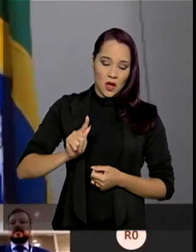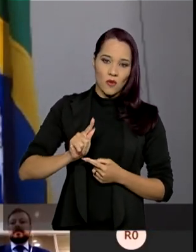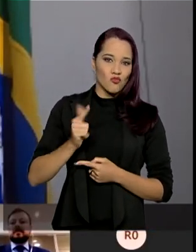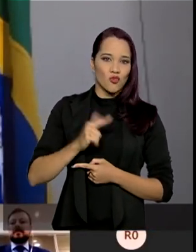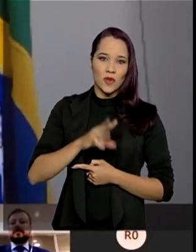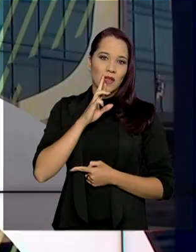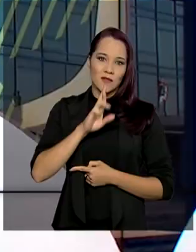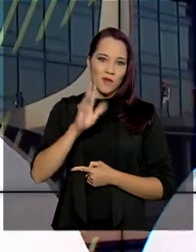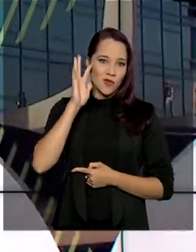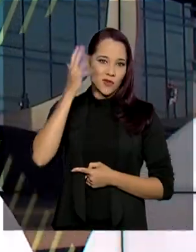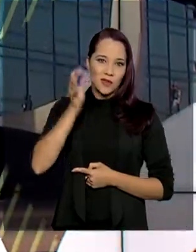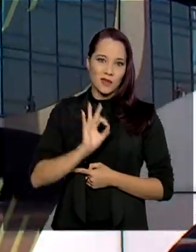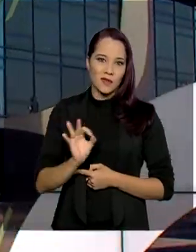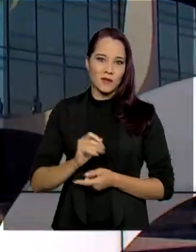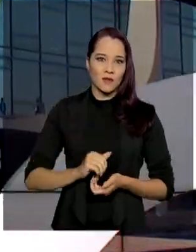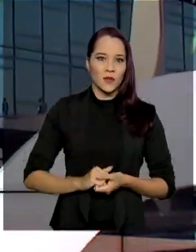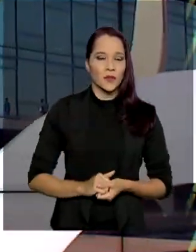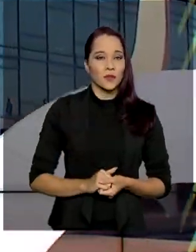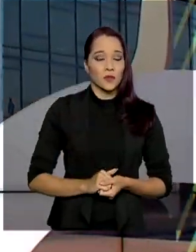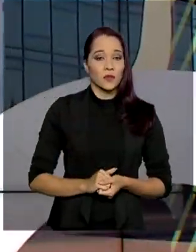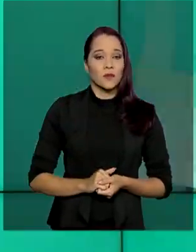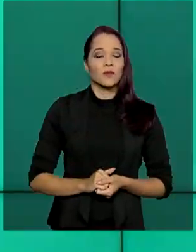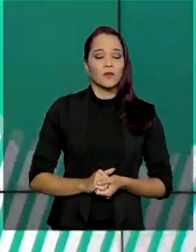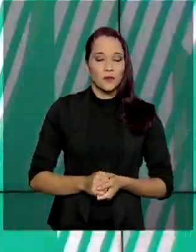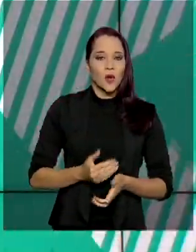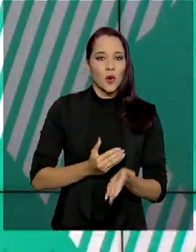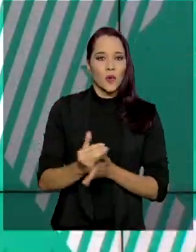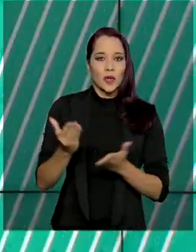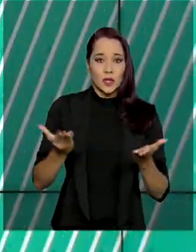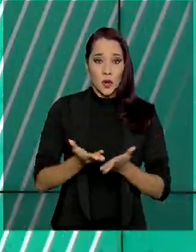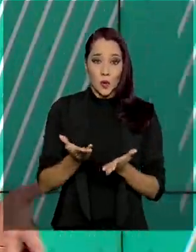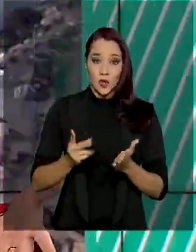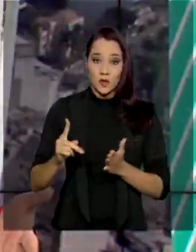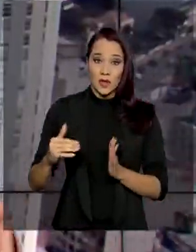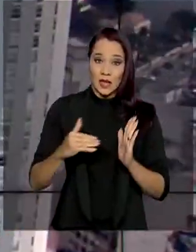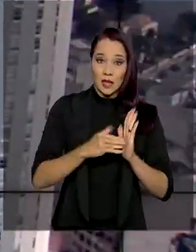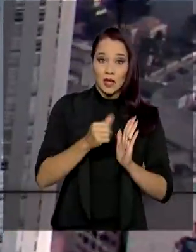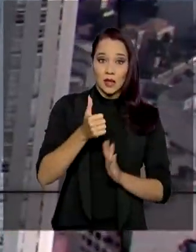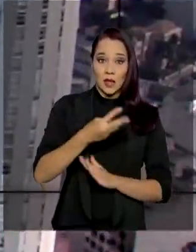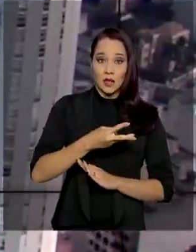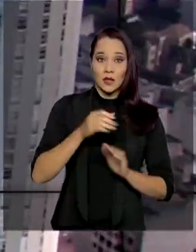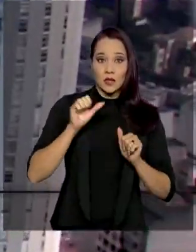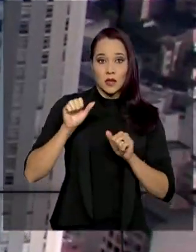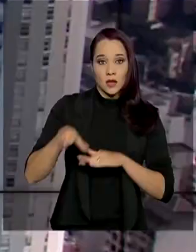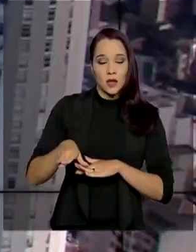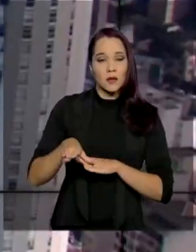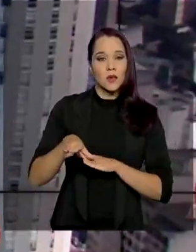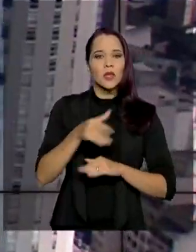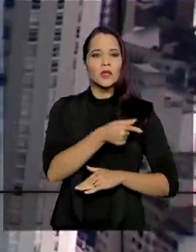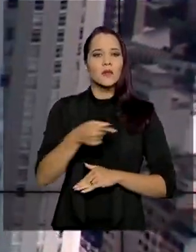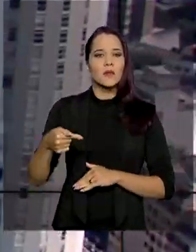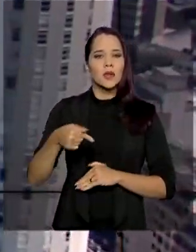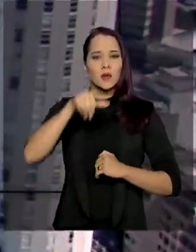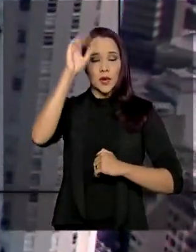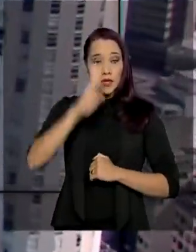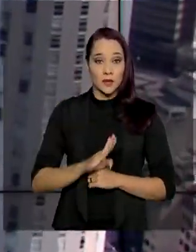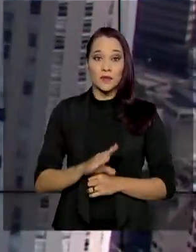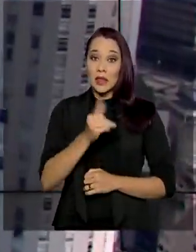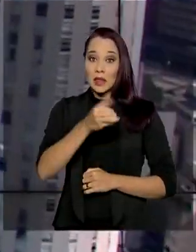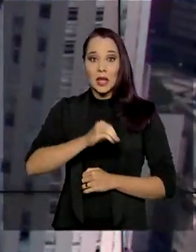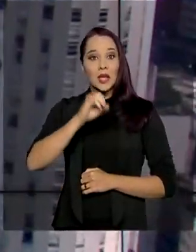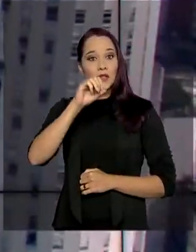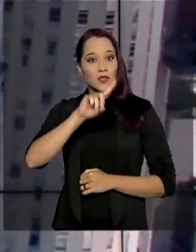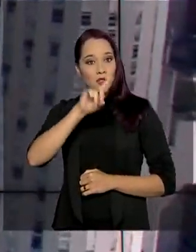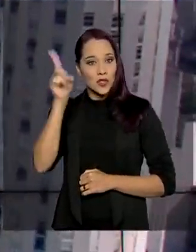tem solução. Começa hoje, vai até 13 de setembro, a Semana Brasil. Serão 10 dias de promoções e